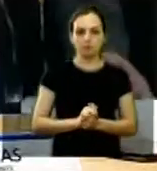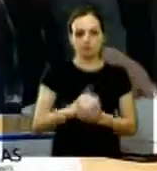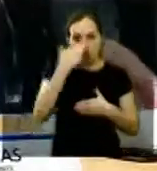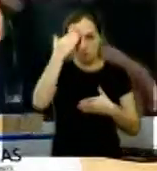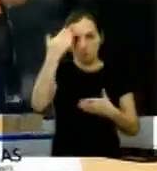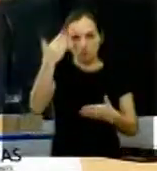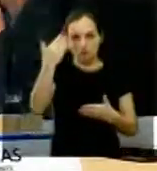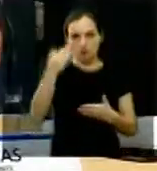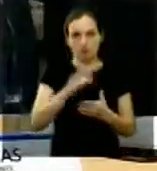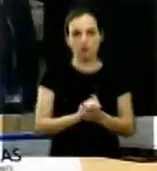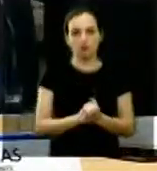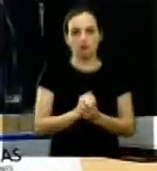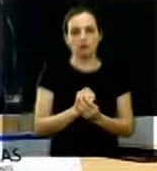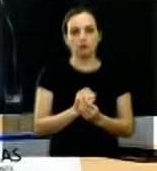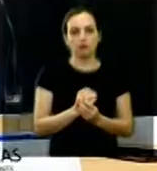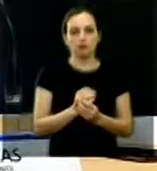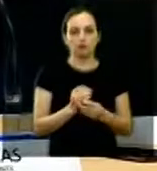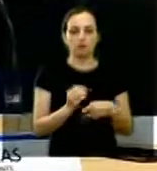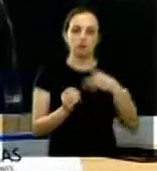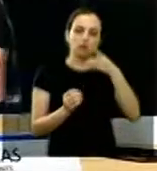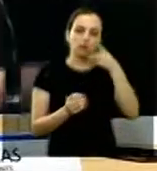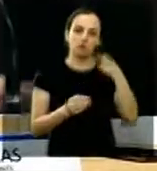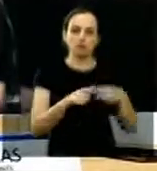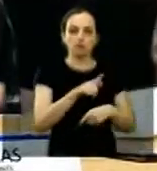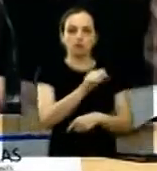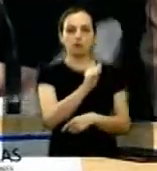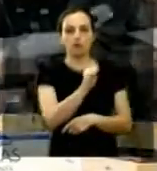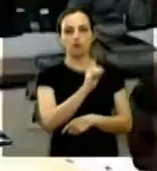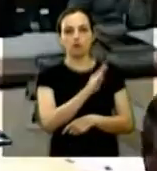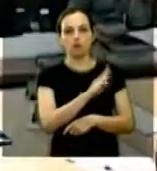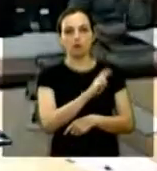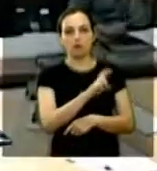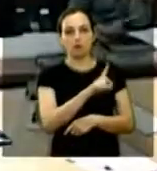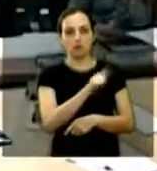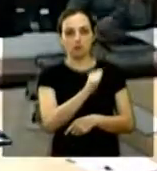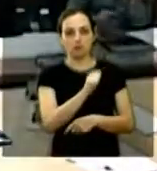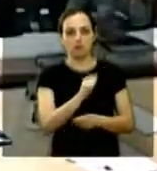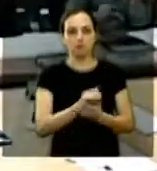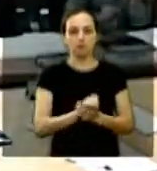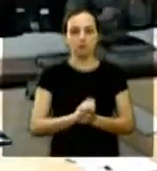obrigado vereador o seu tempo será reservado com a palavra a vereadora Gabriela Paloma eu